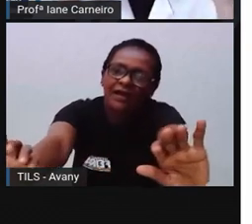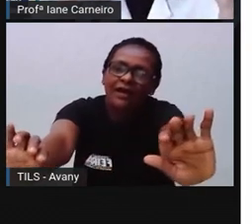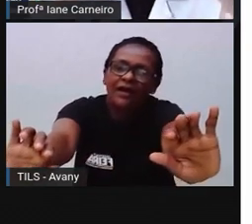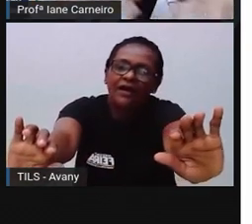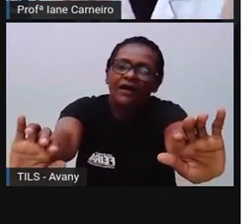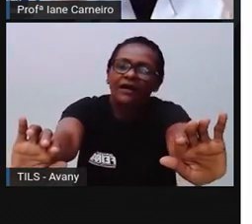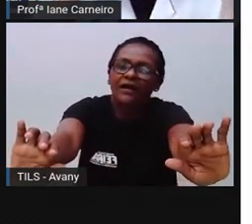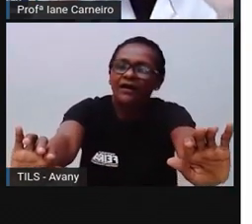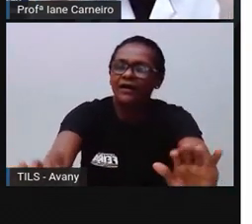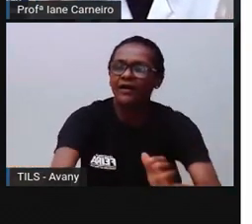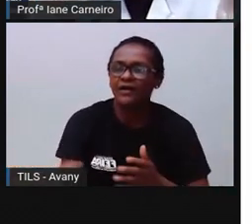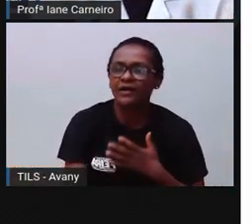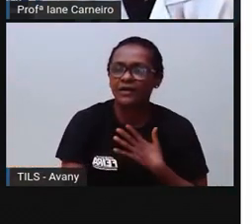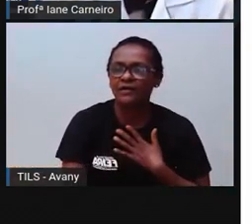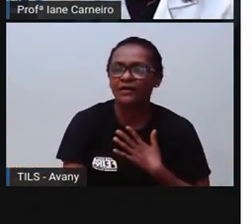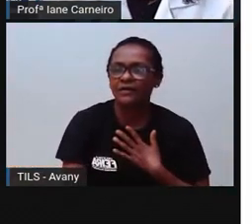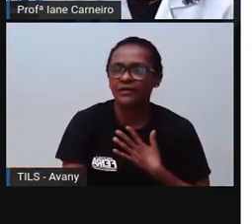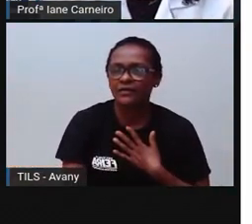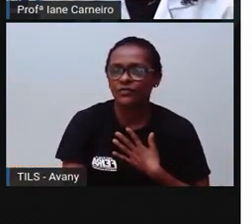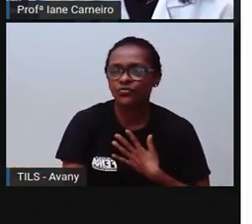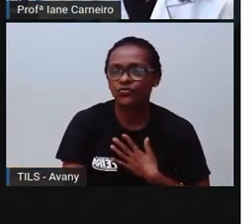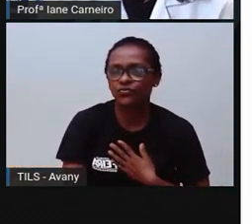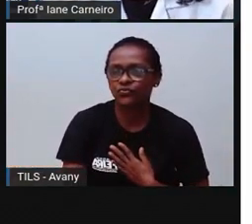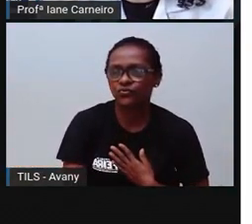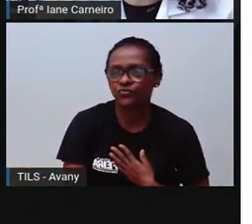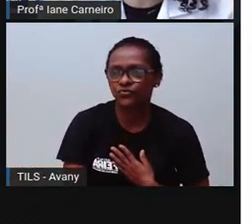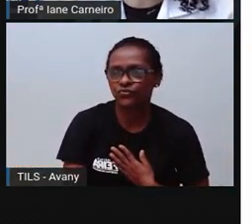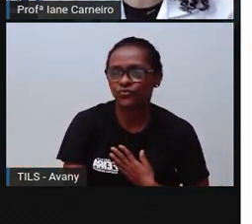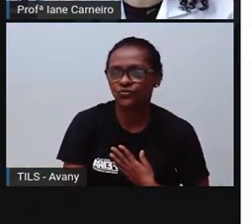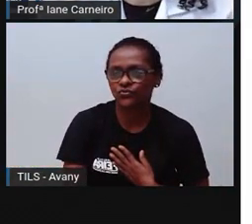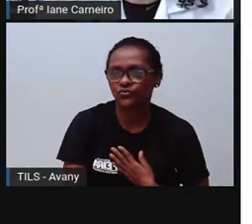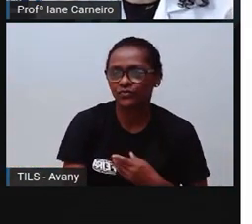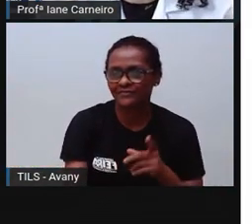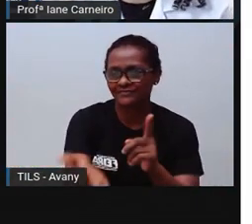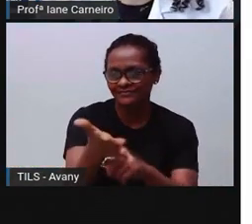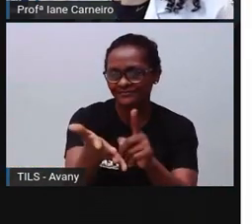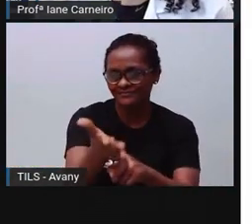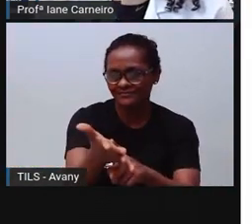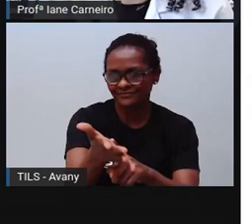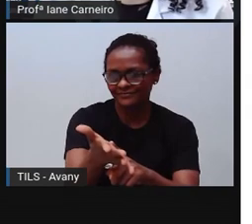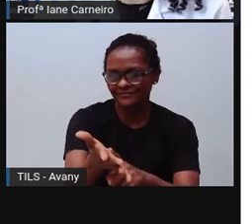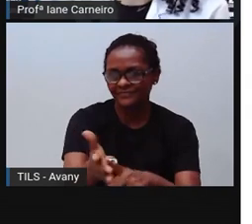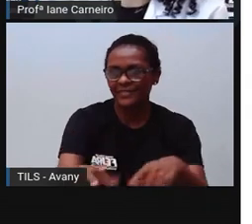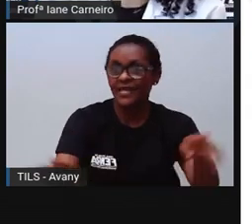A raiva passar e a vontade de bater. Passar. tá combinado? Ó,